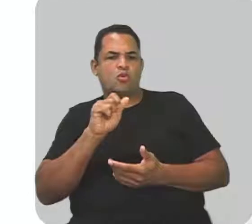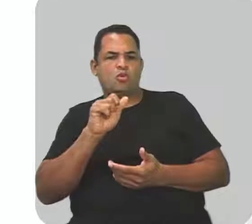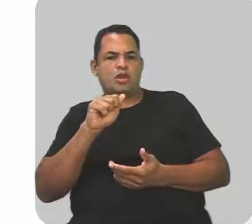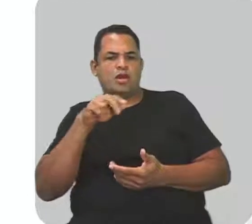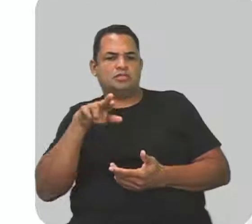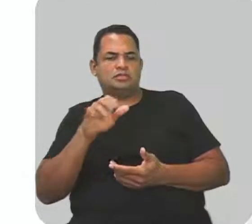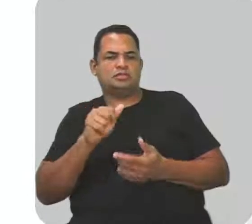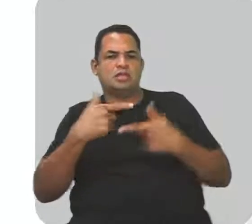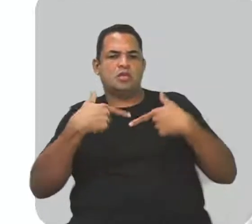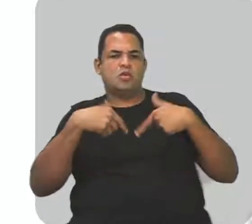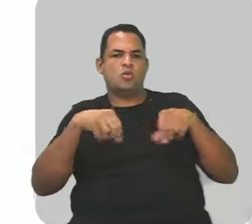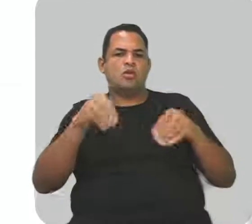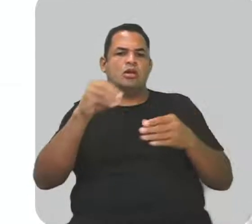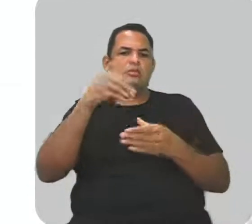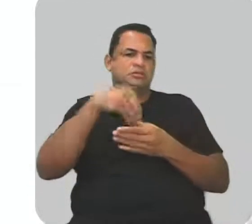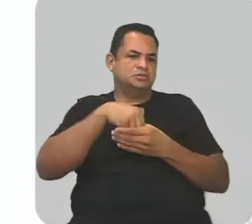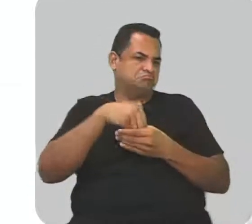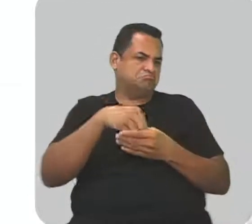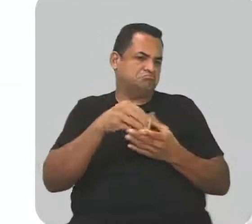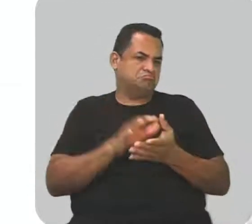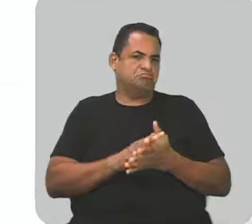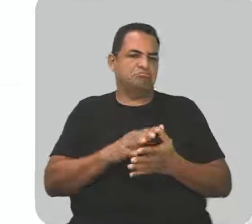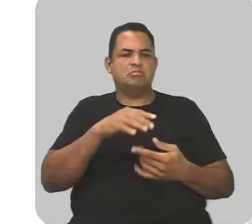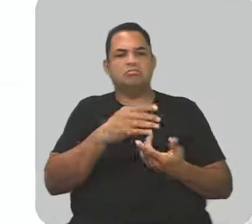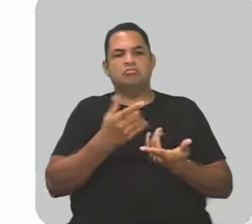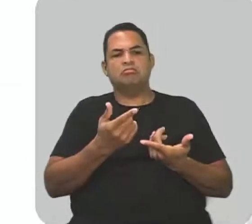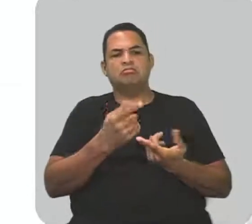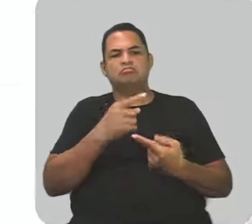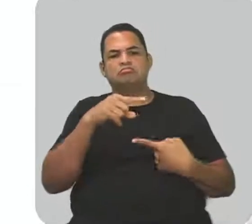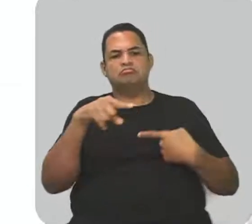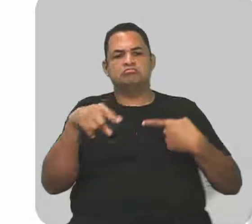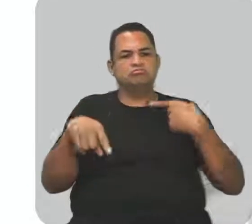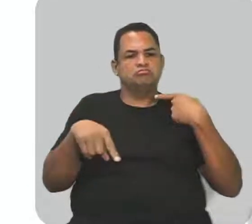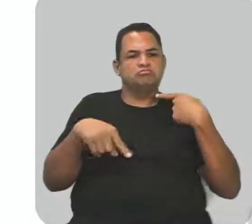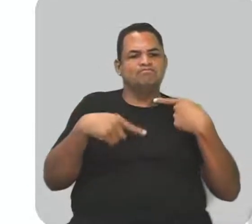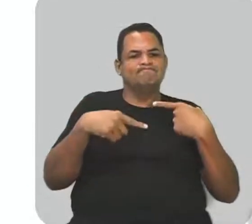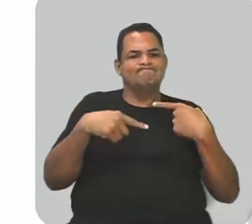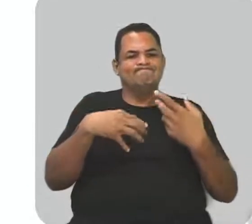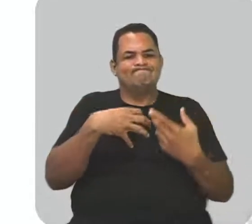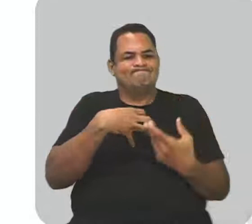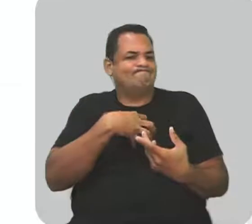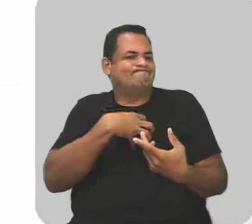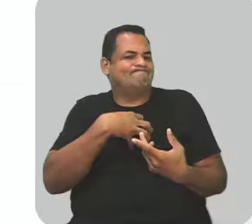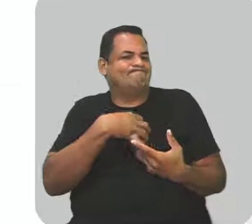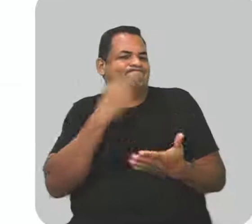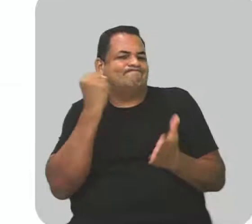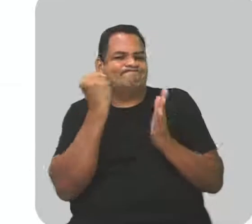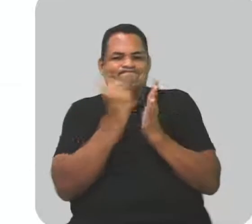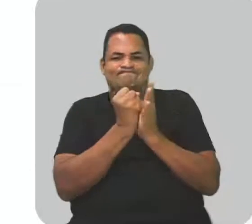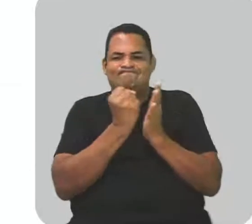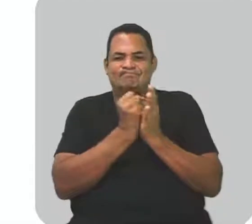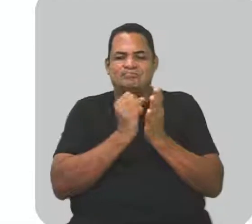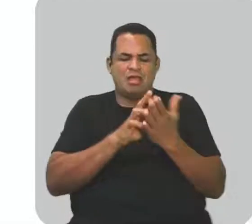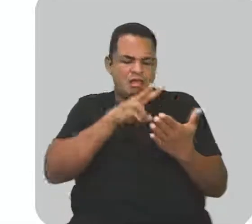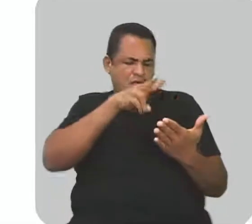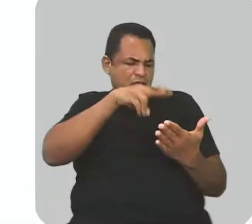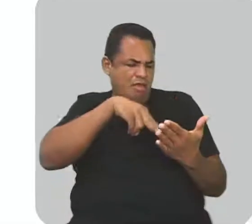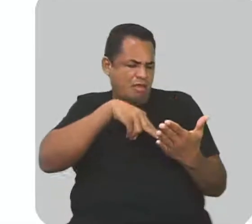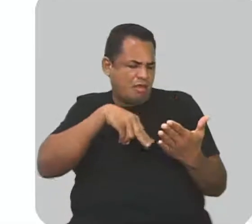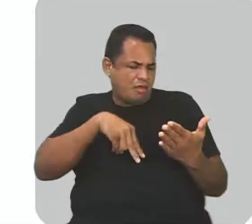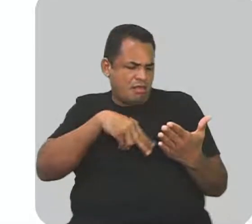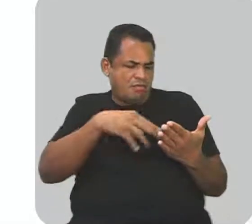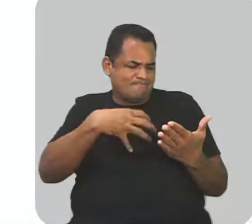se fazem presente. Sexta. O objetivo é tocar, marcar, fazer com que o leitor